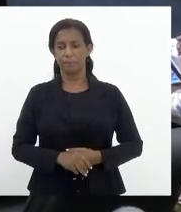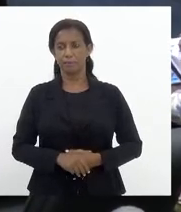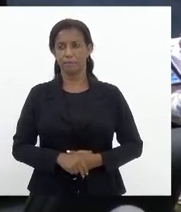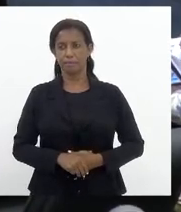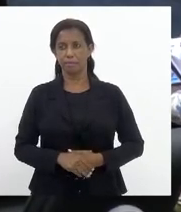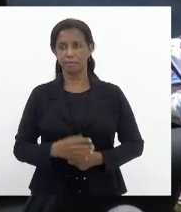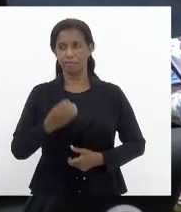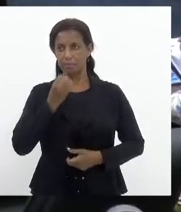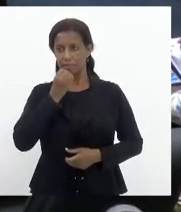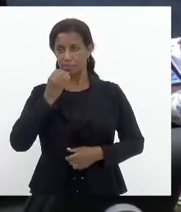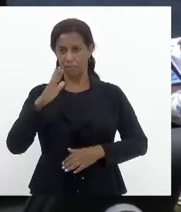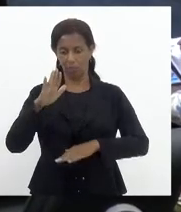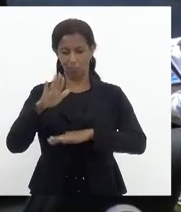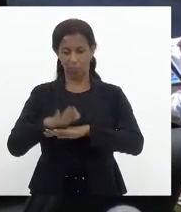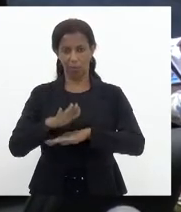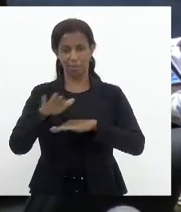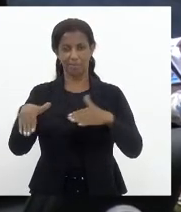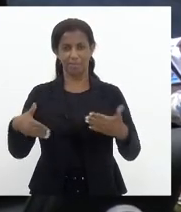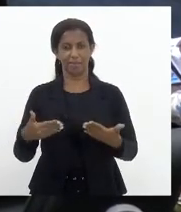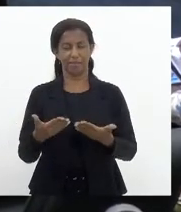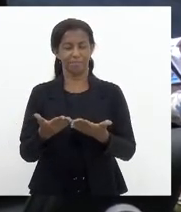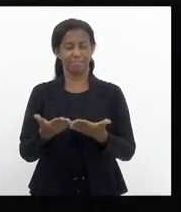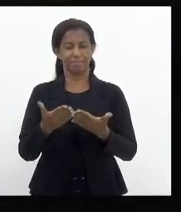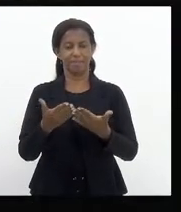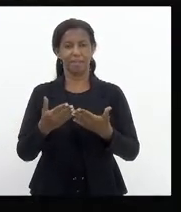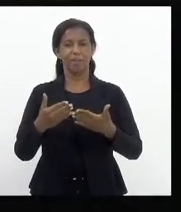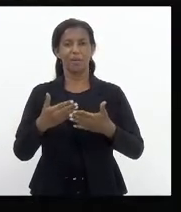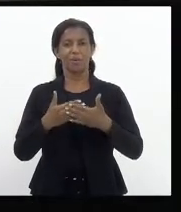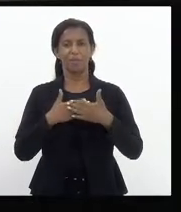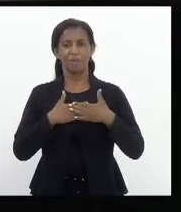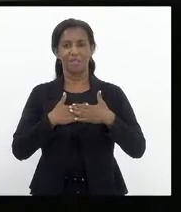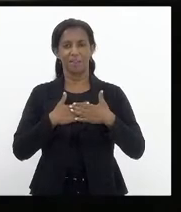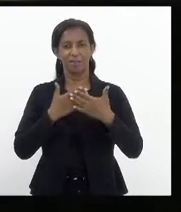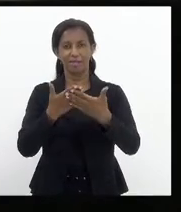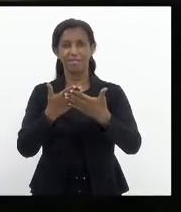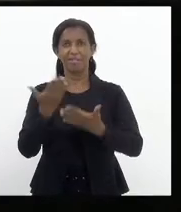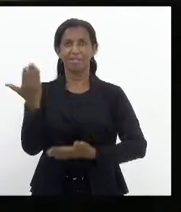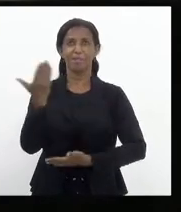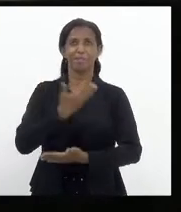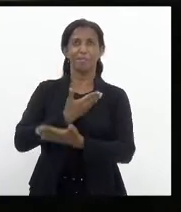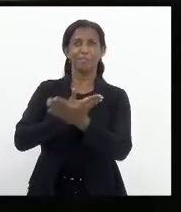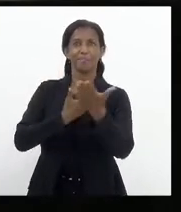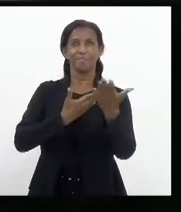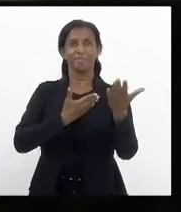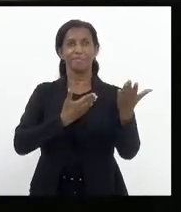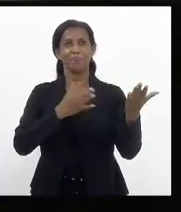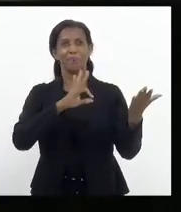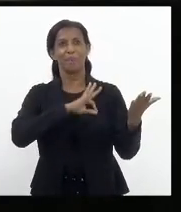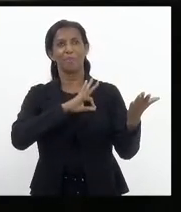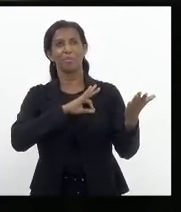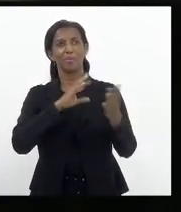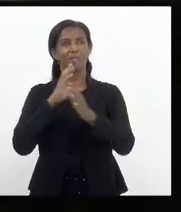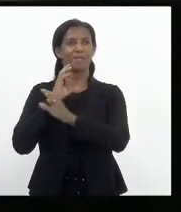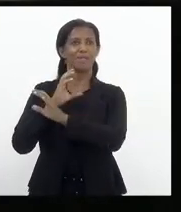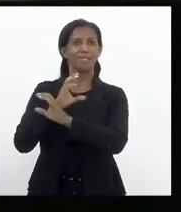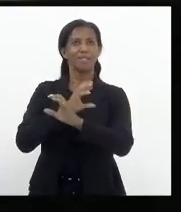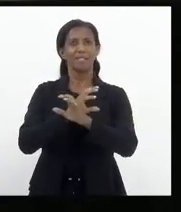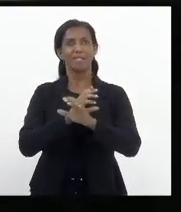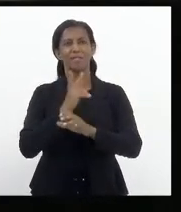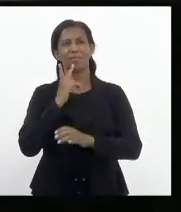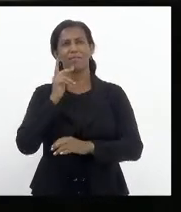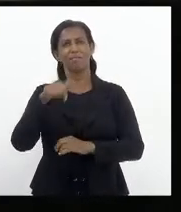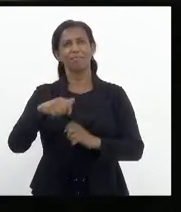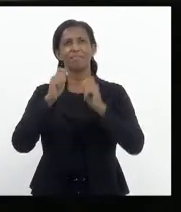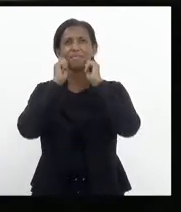Boa tarde a todas e todos. Uma saudação especial aos meus companheiros e companheiras da Polícia Civil. Dizer que essa